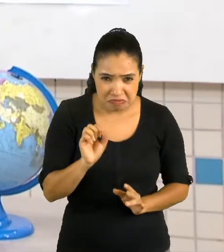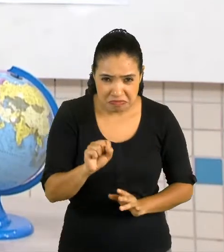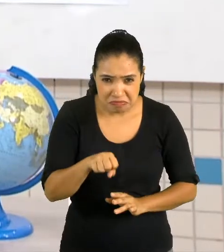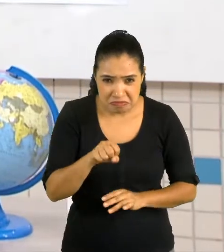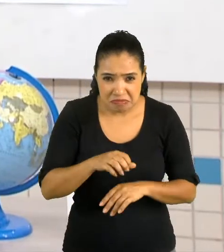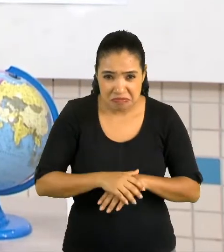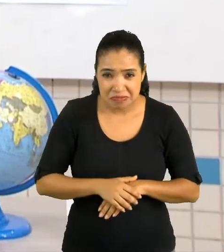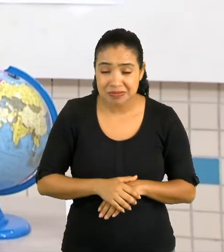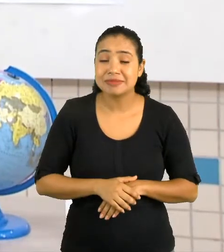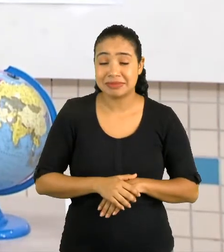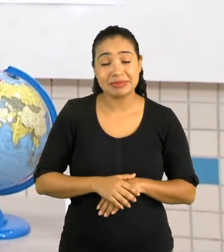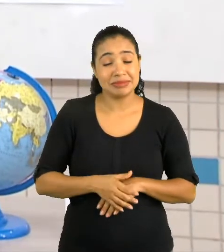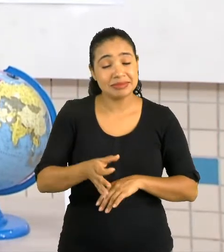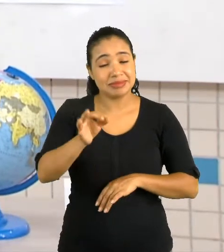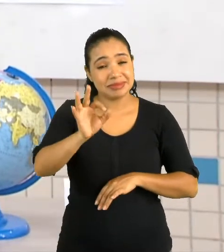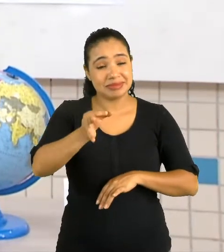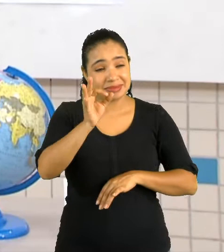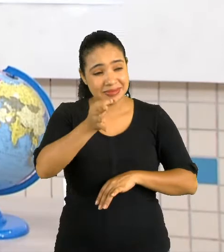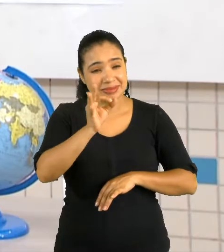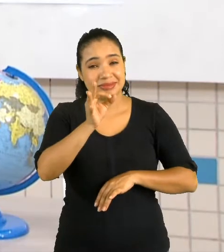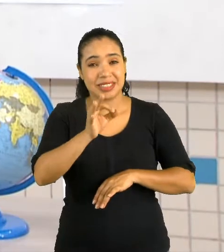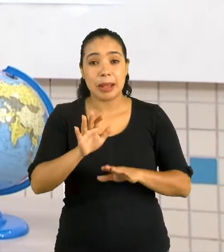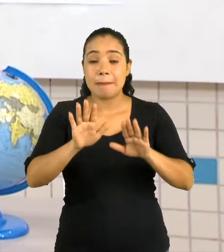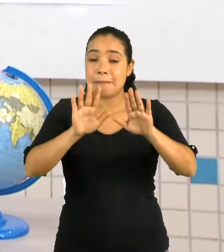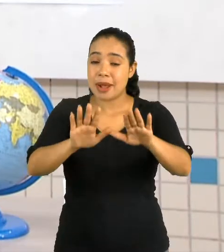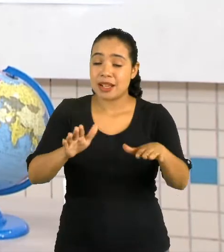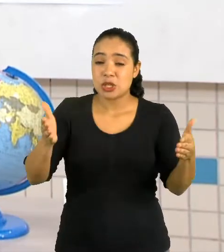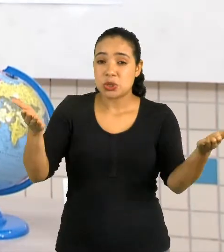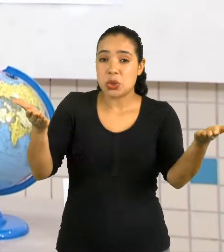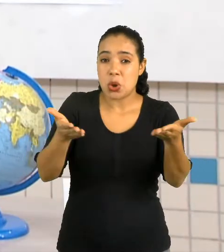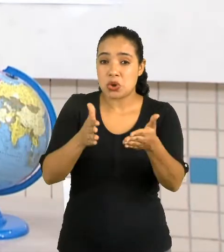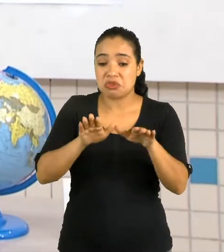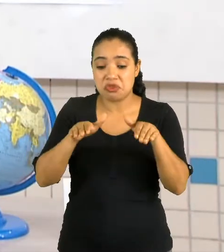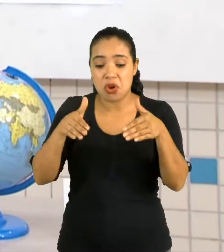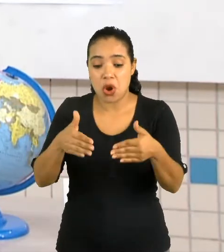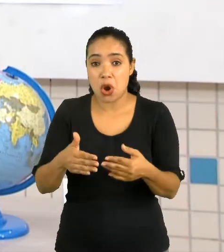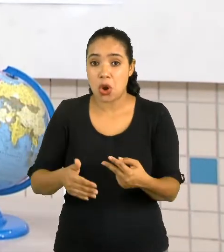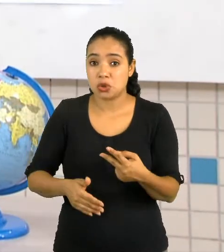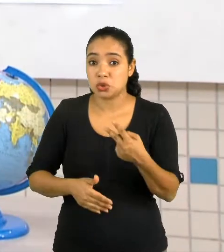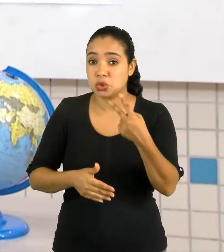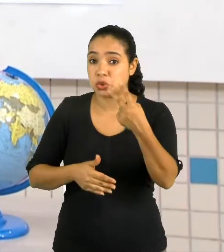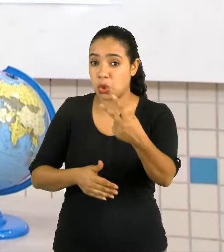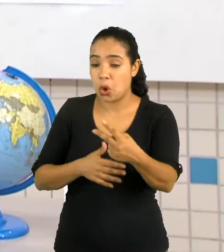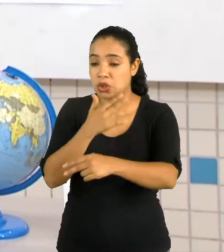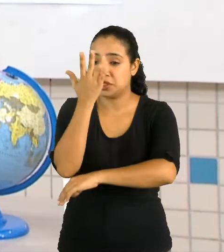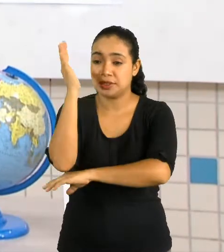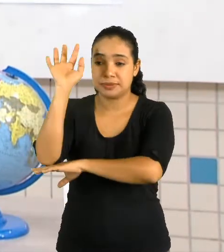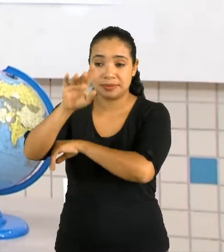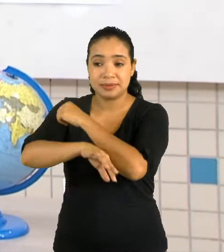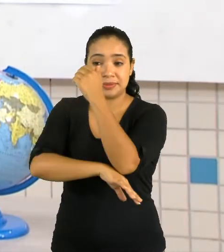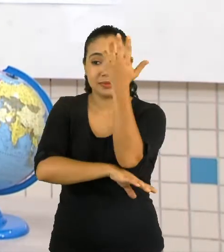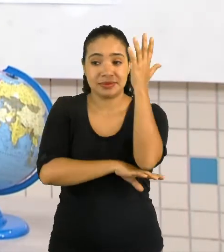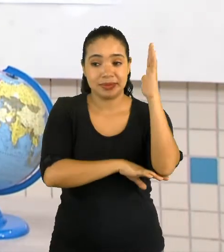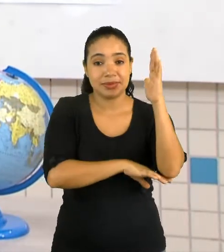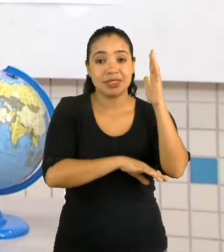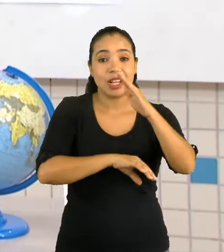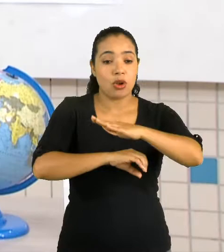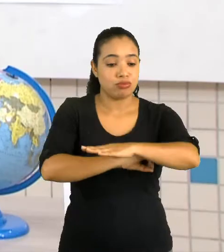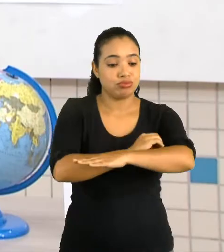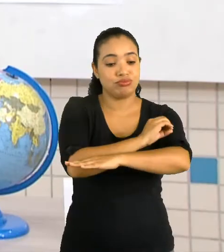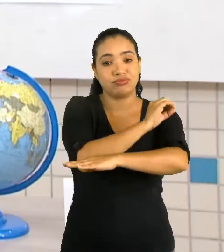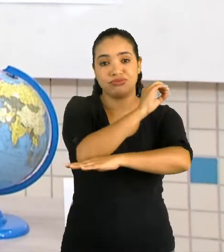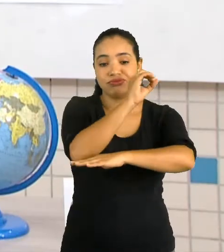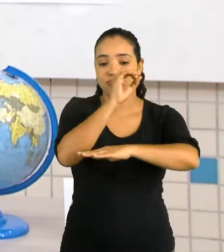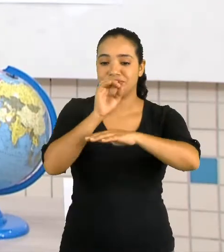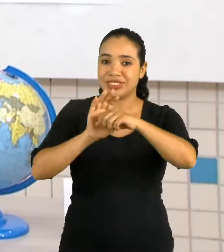-se dizer que sim, Malu. Mas hoje, iremos focar em dois fenômenos naturais. O dia e